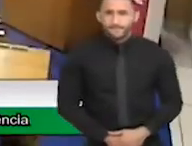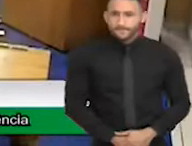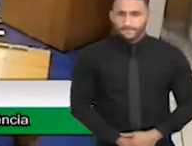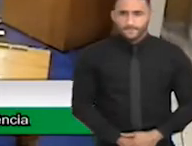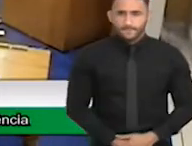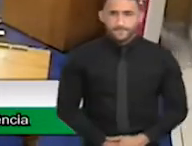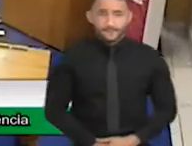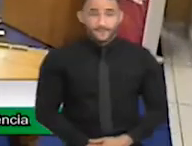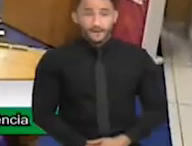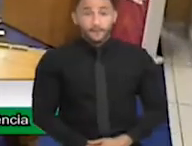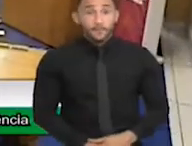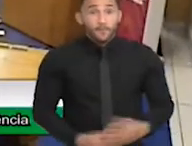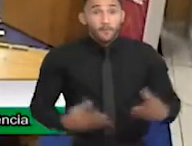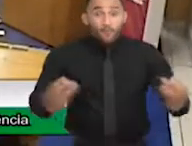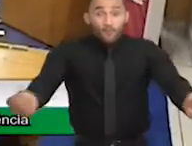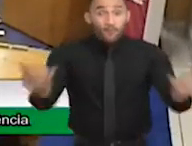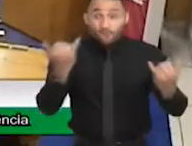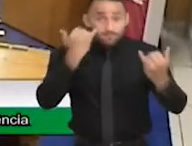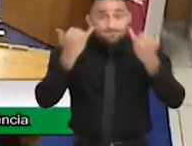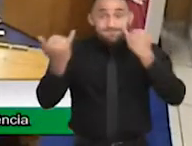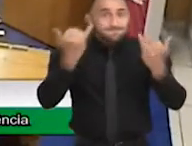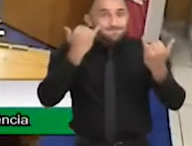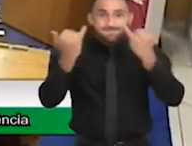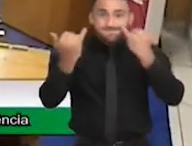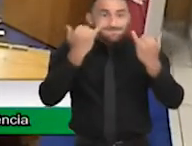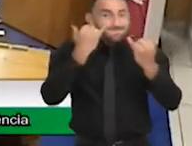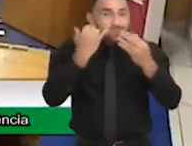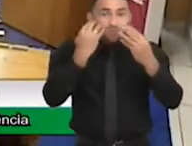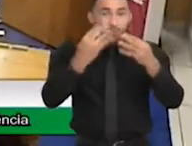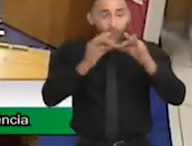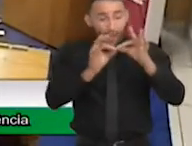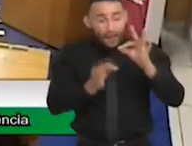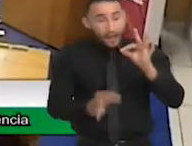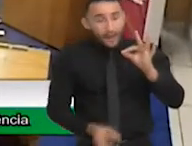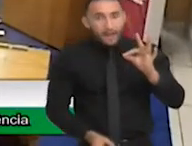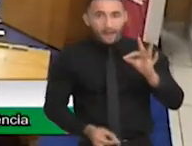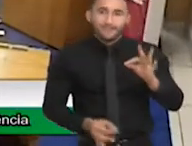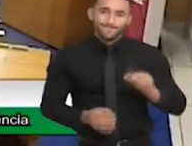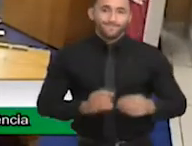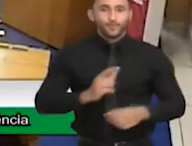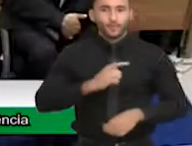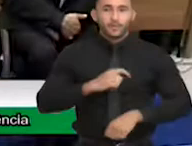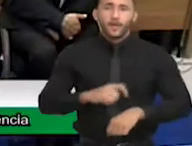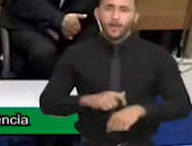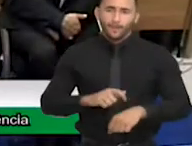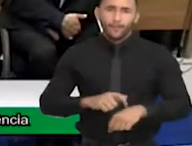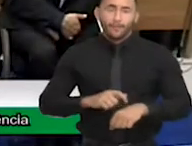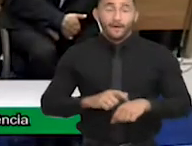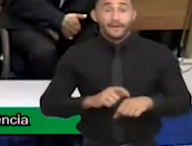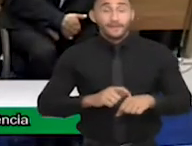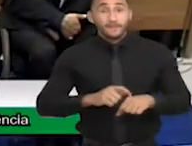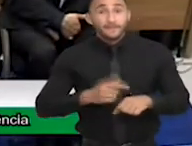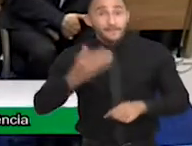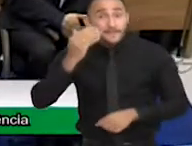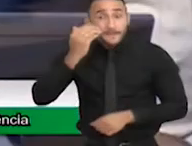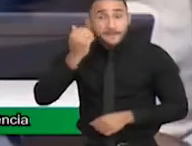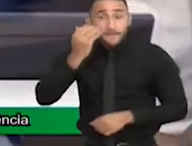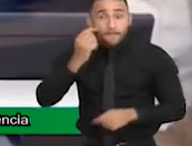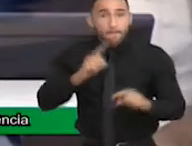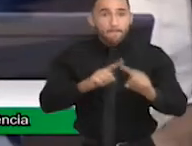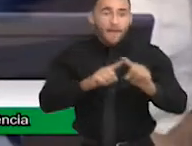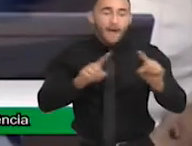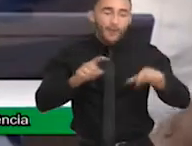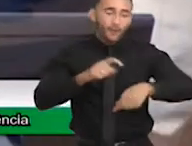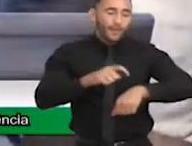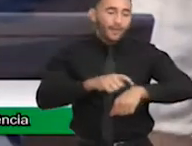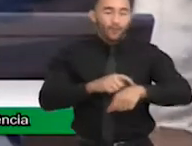São muita informação. Acho que leva um tempo mesmo para a gente poder explanar tudo. Mas o nosso tempo